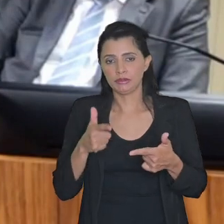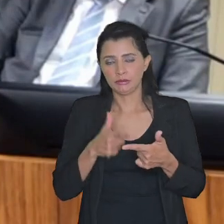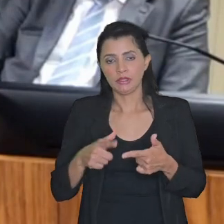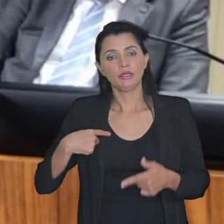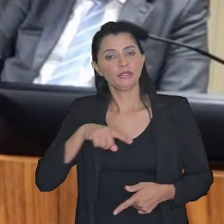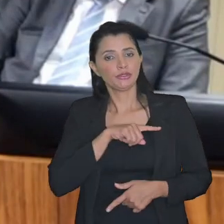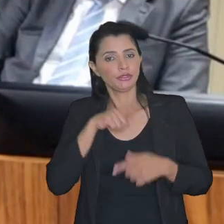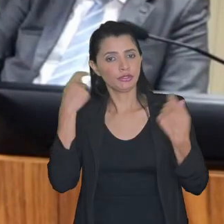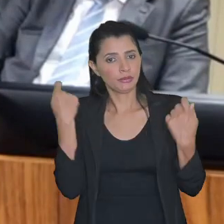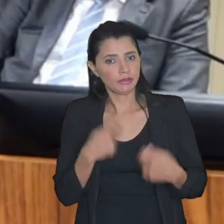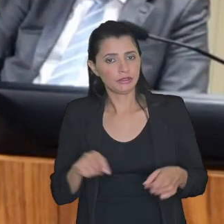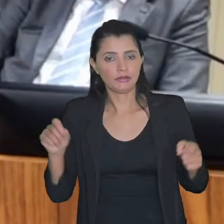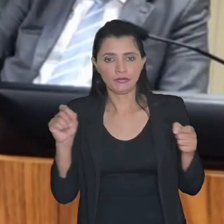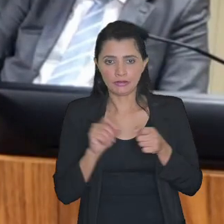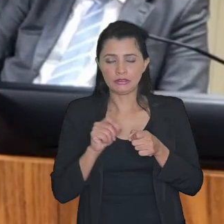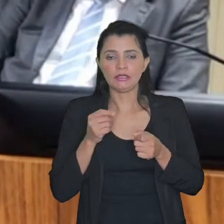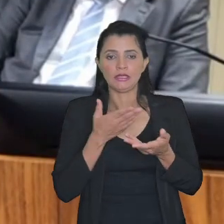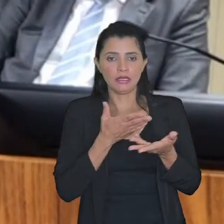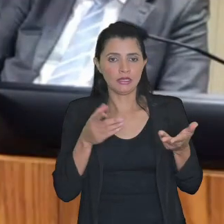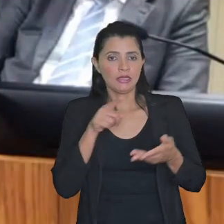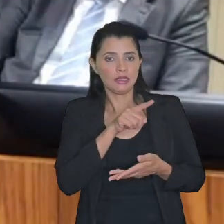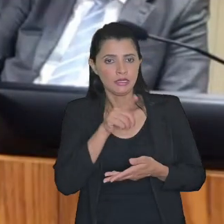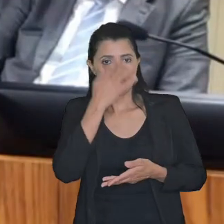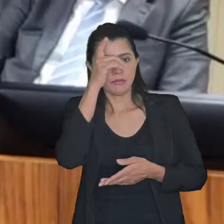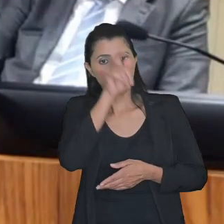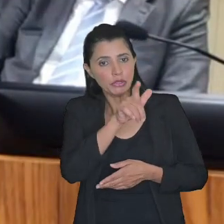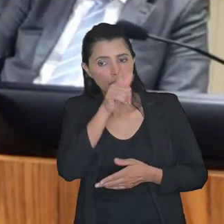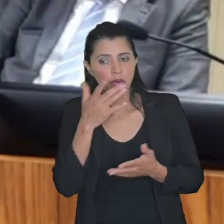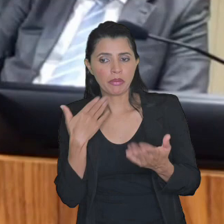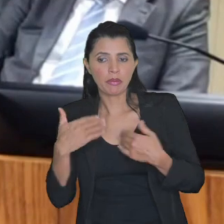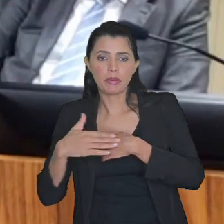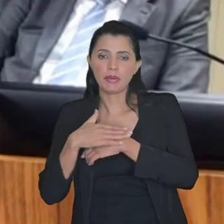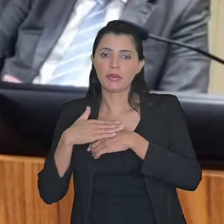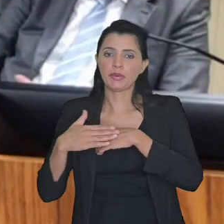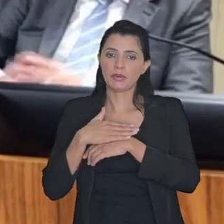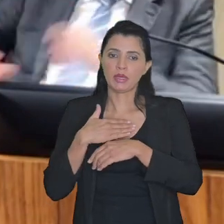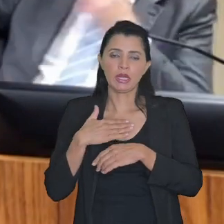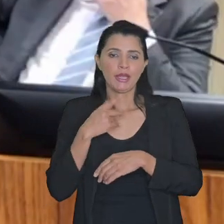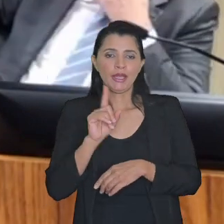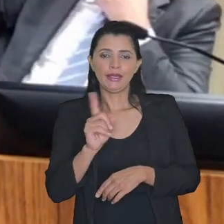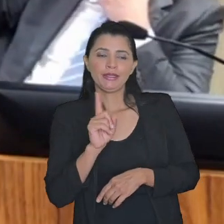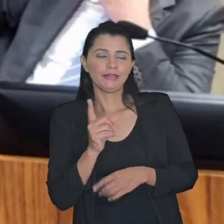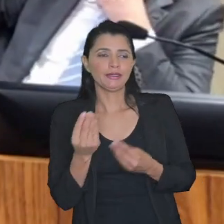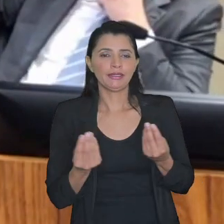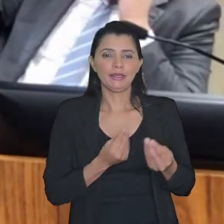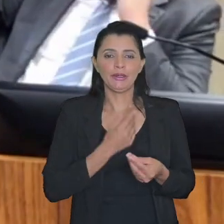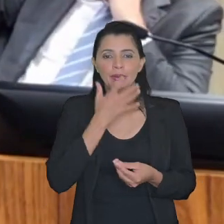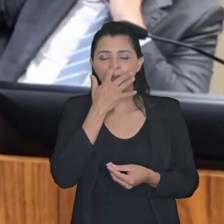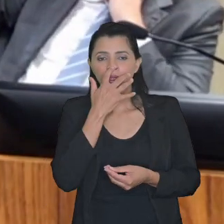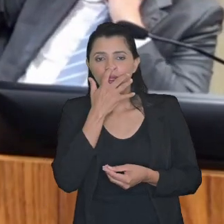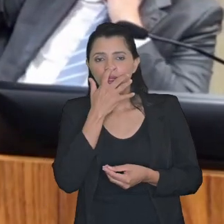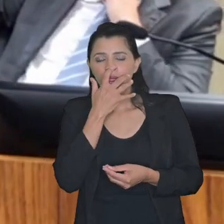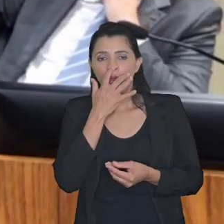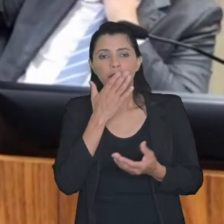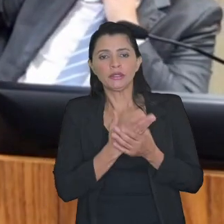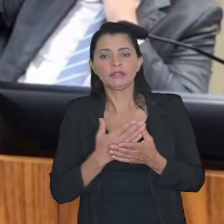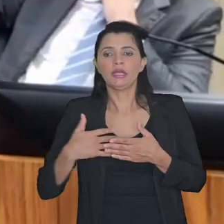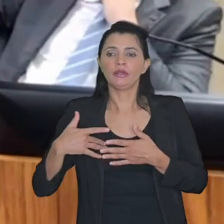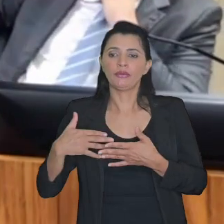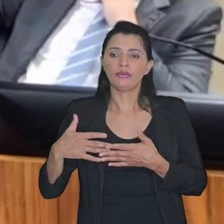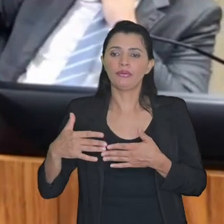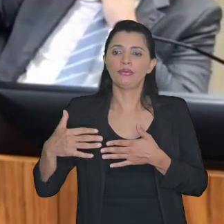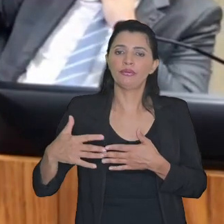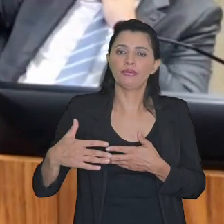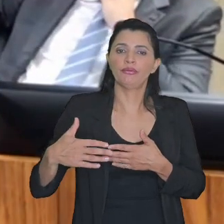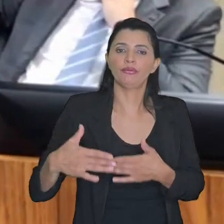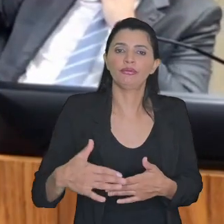e nós precisamos fazer com que esses sujeitos conversem e não ficar arrastando o processo e